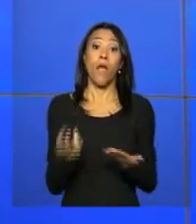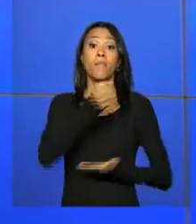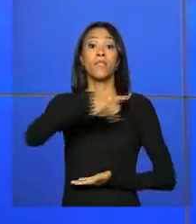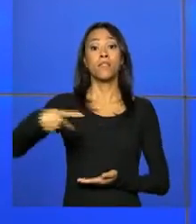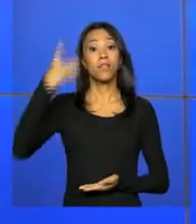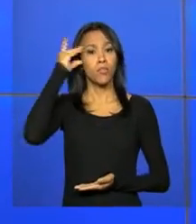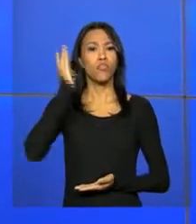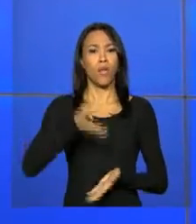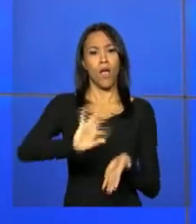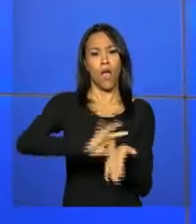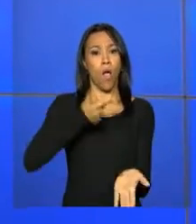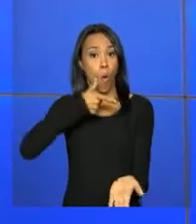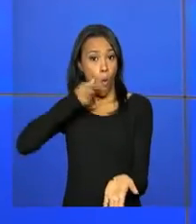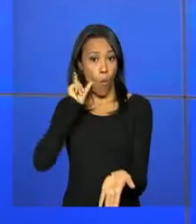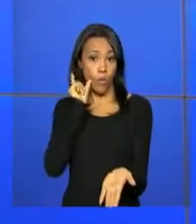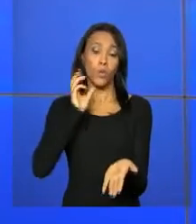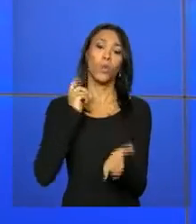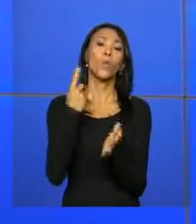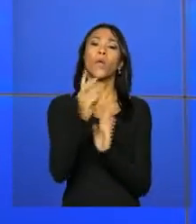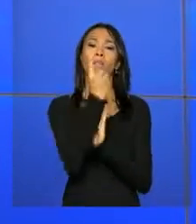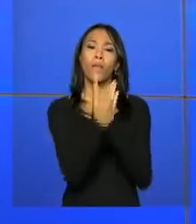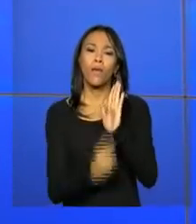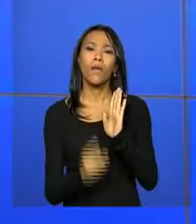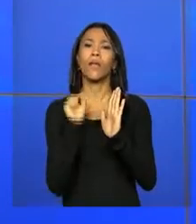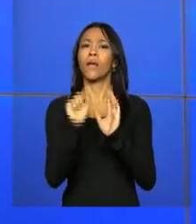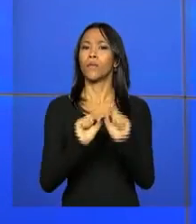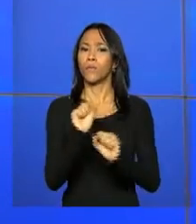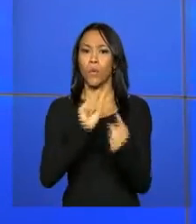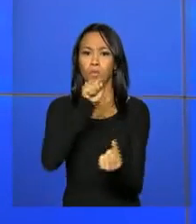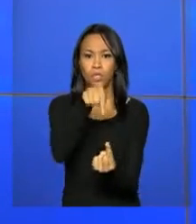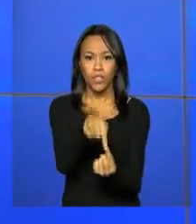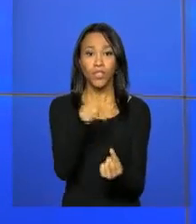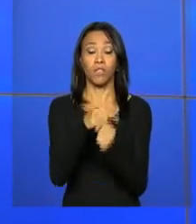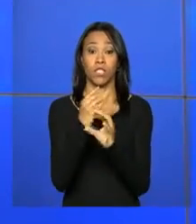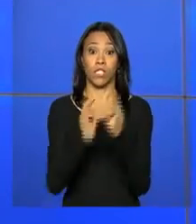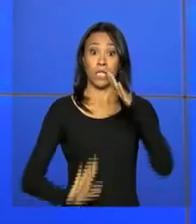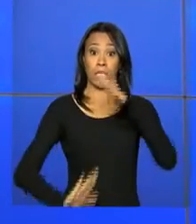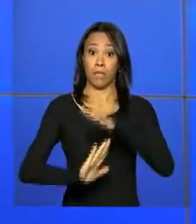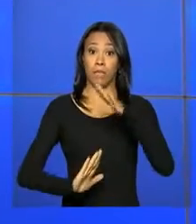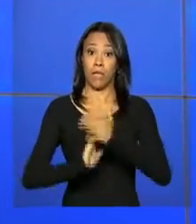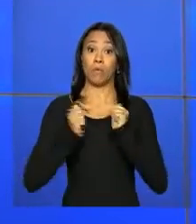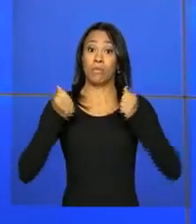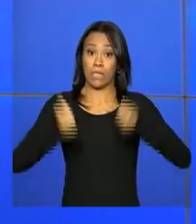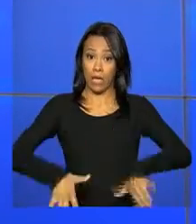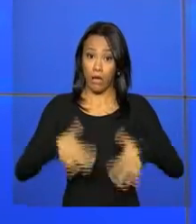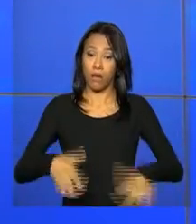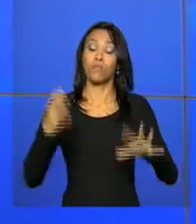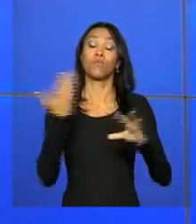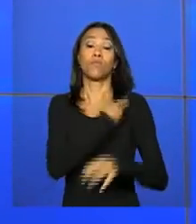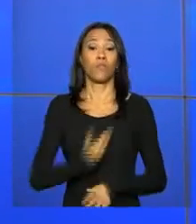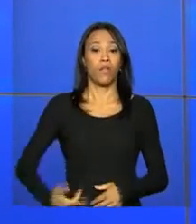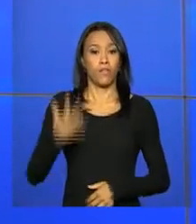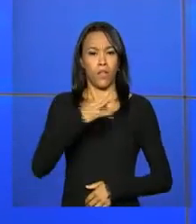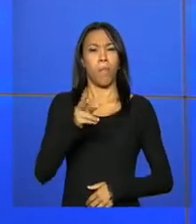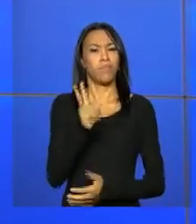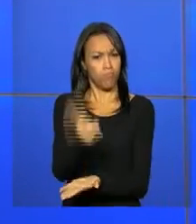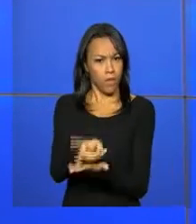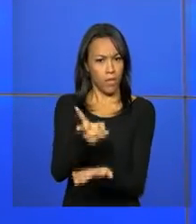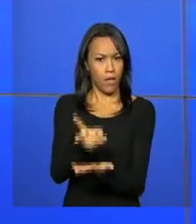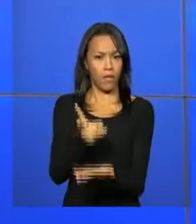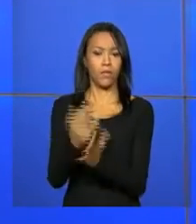Dilma Rousseff sancionou ontem decreto de contingenciamento que limita os gastos do governo, mas preserva os principais